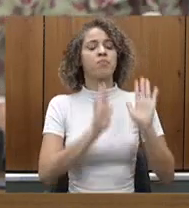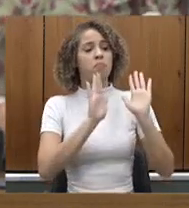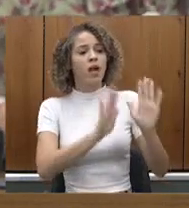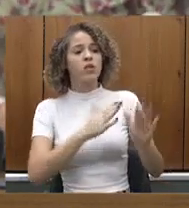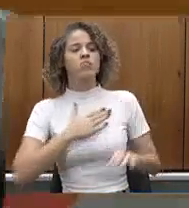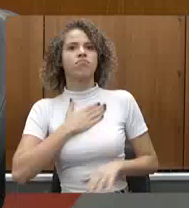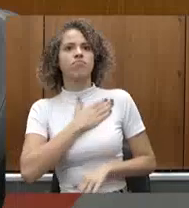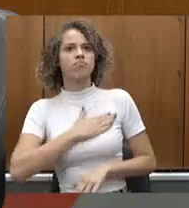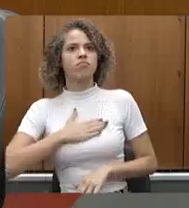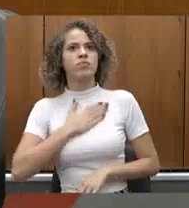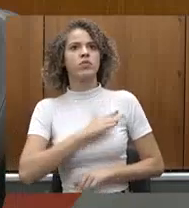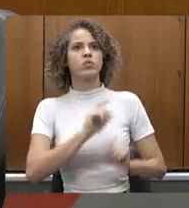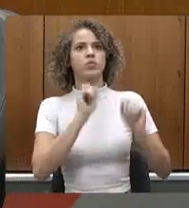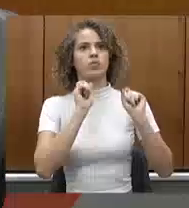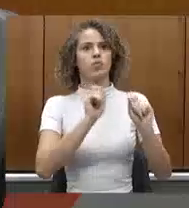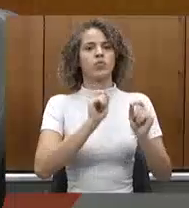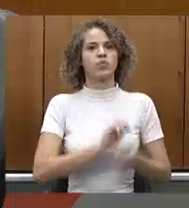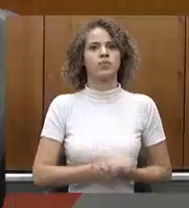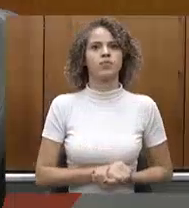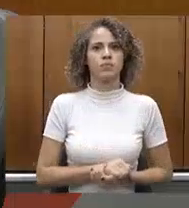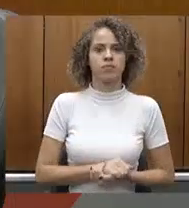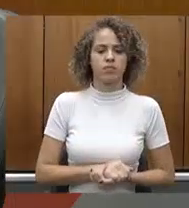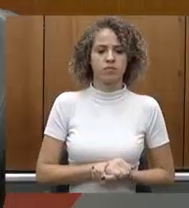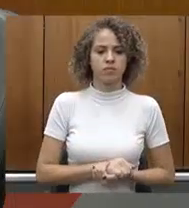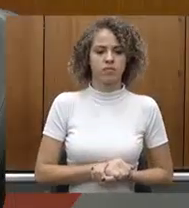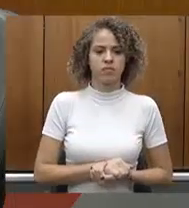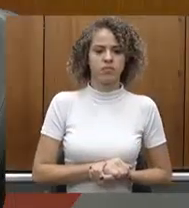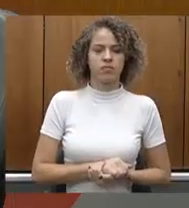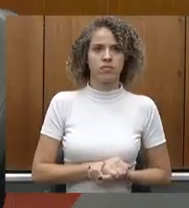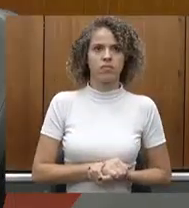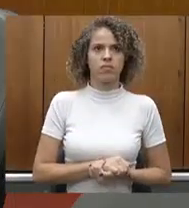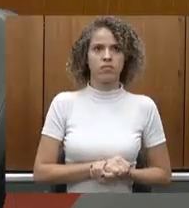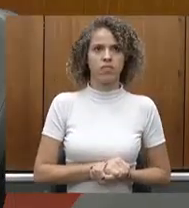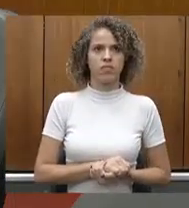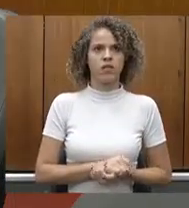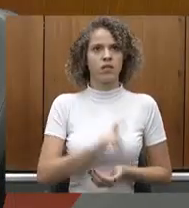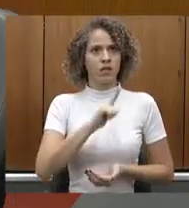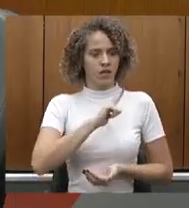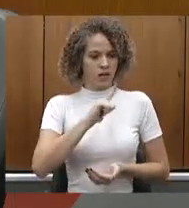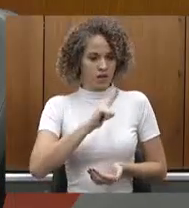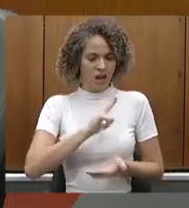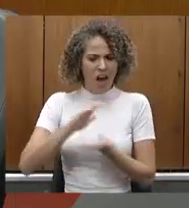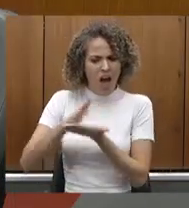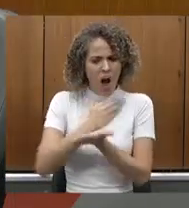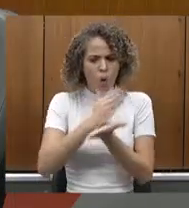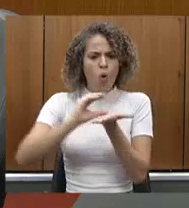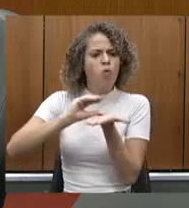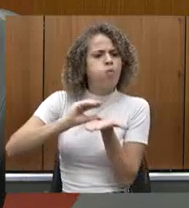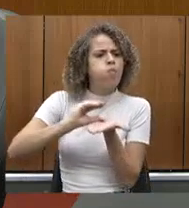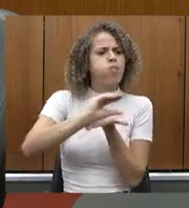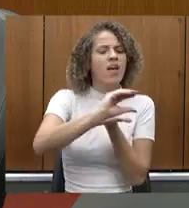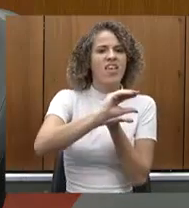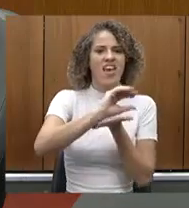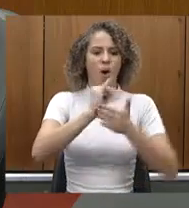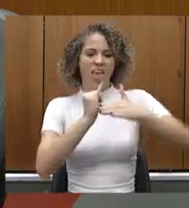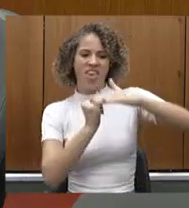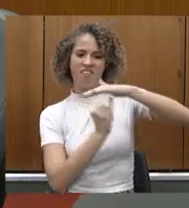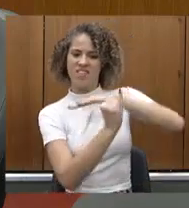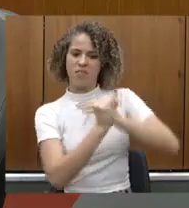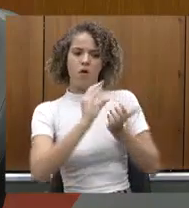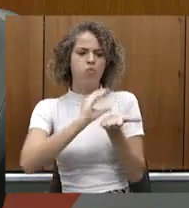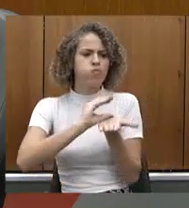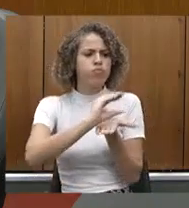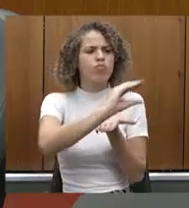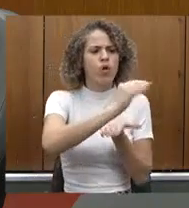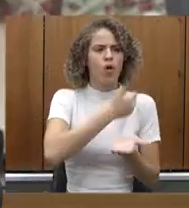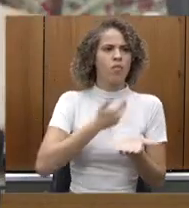de saber secretário de alguns investimentos possíveis no Estado eu